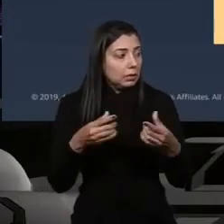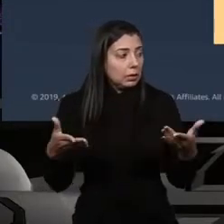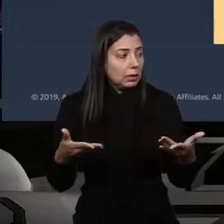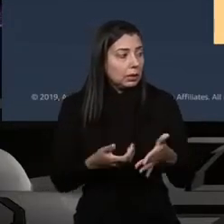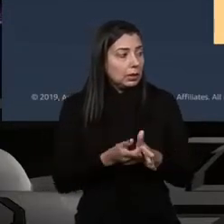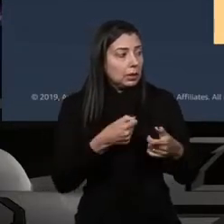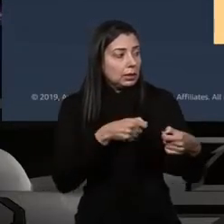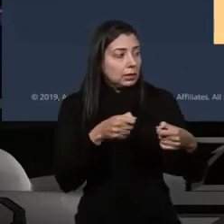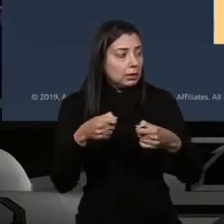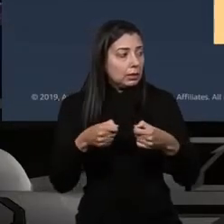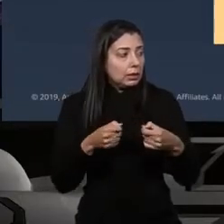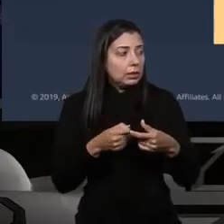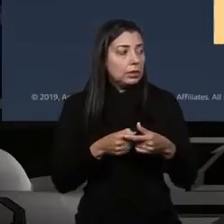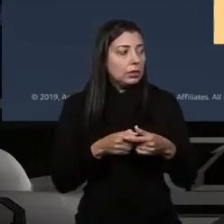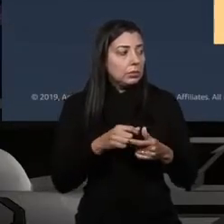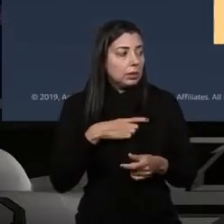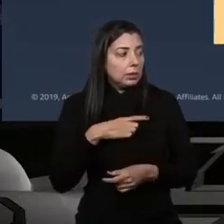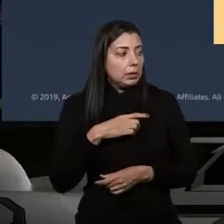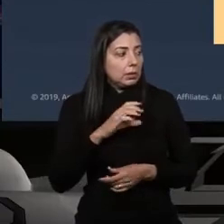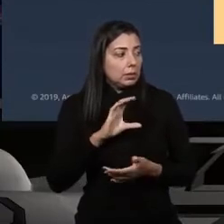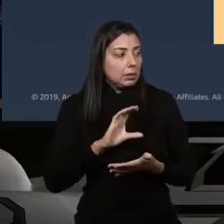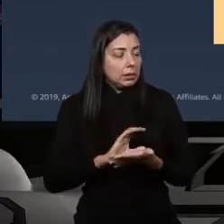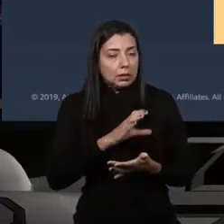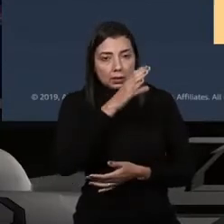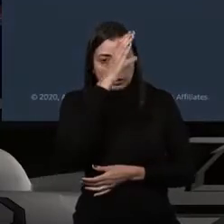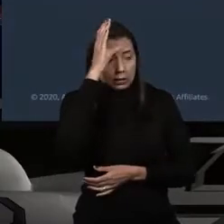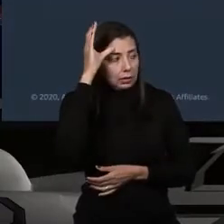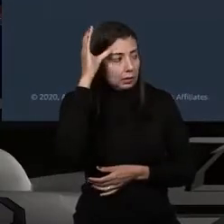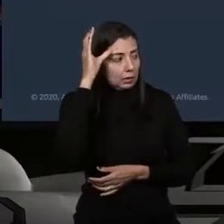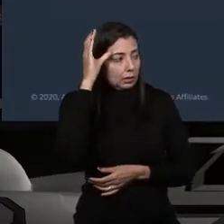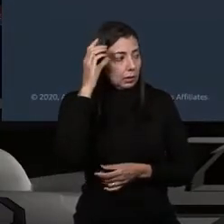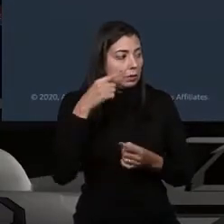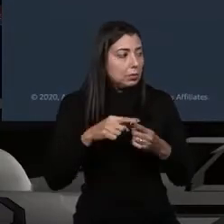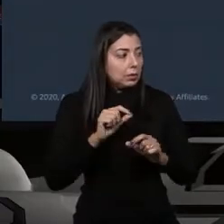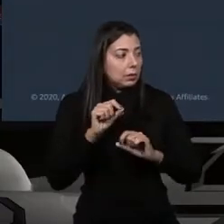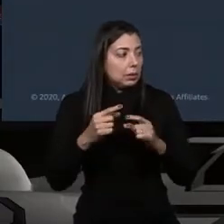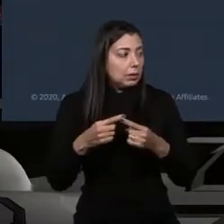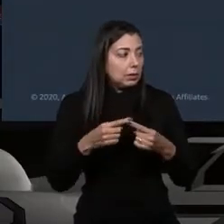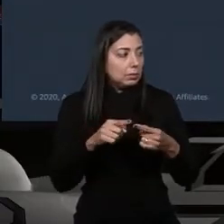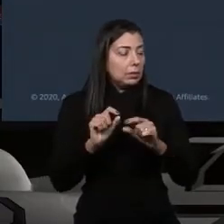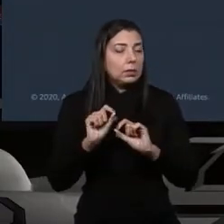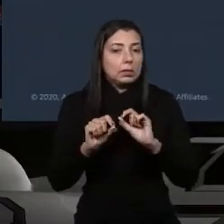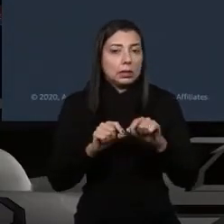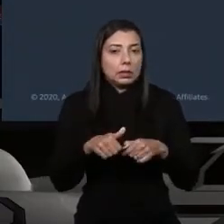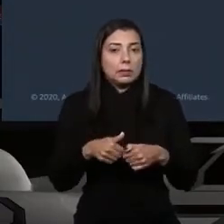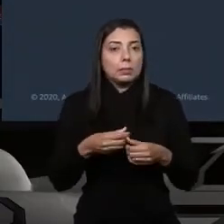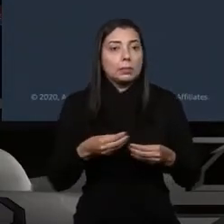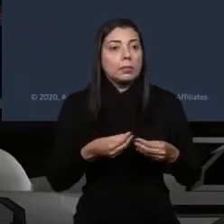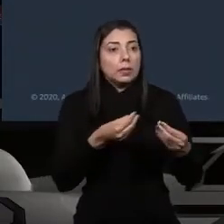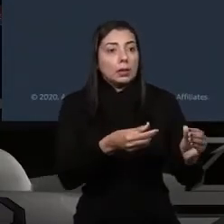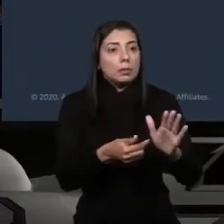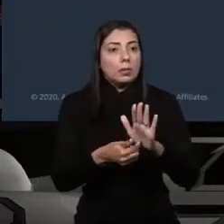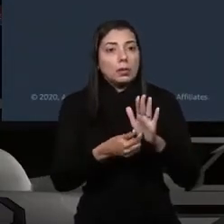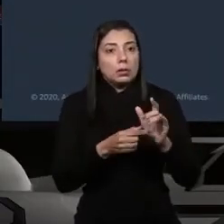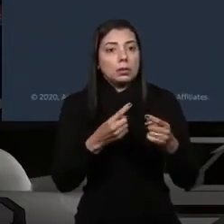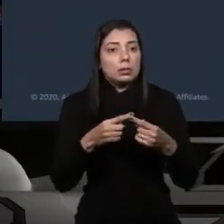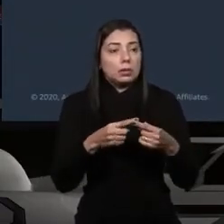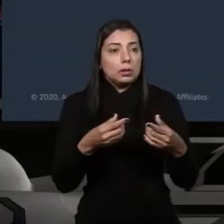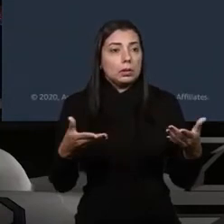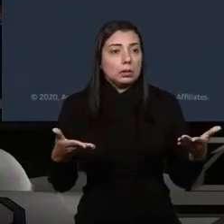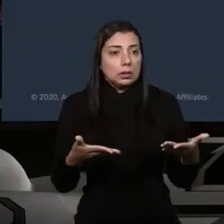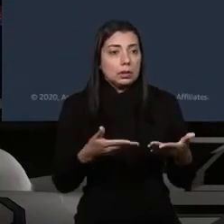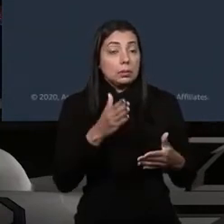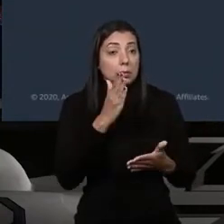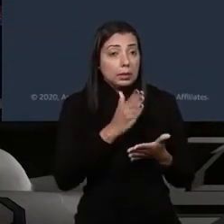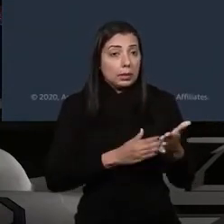necessidade do meu cliente, do cidadão, logo no início? E, por fim, trago aqui a minha segunda metade da